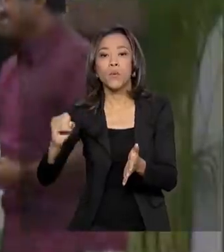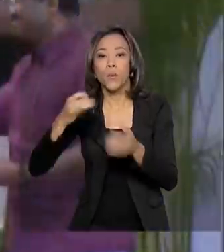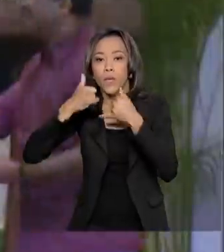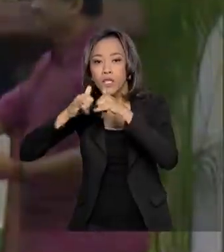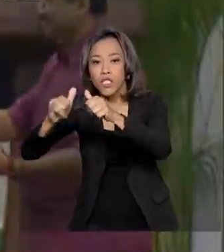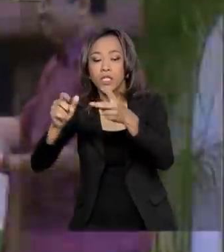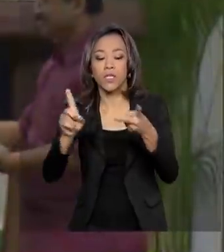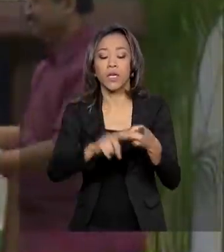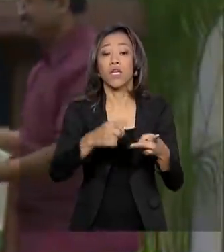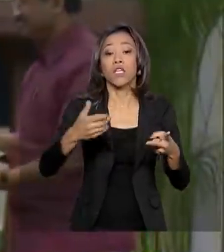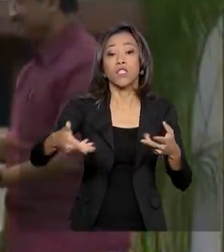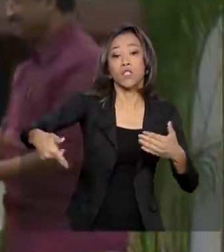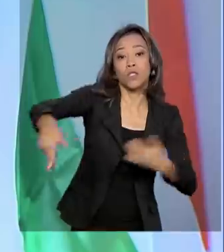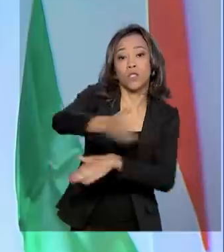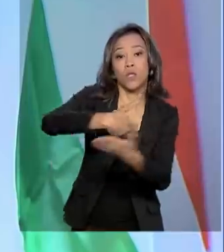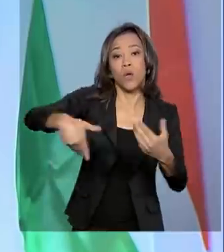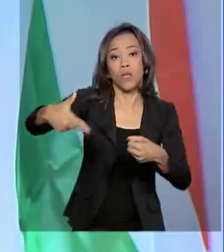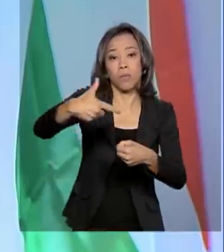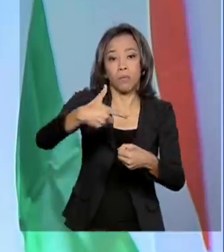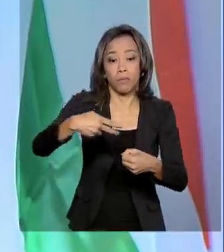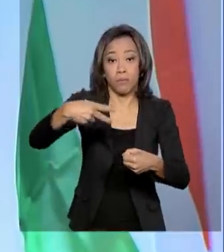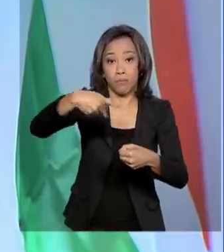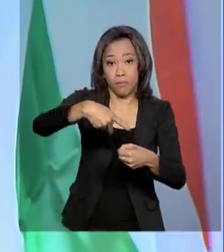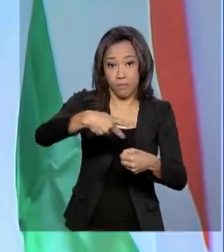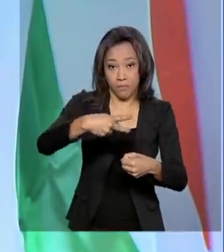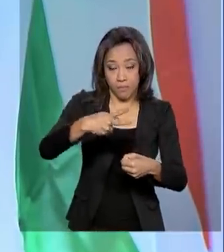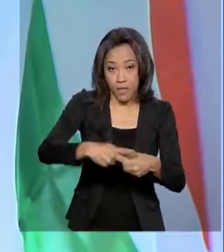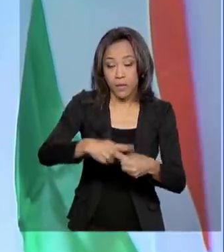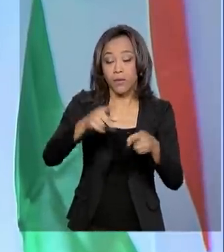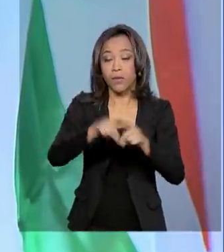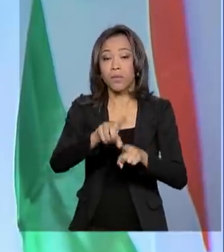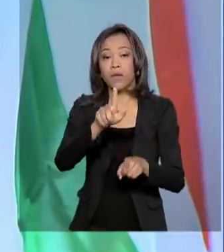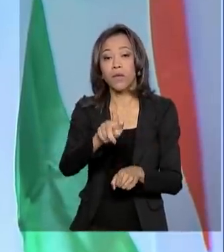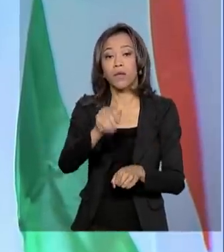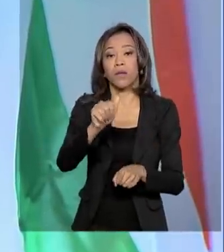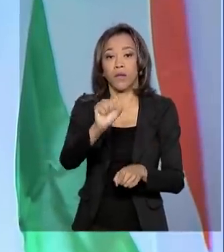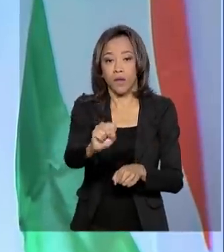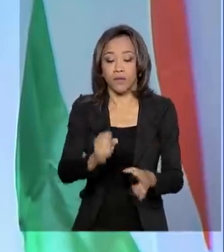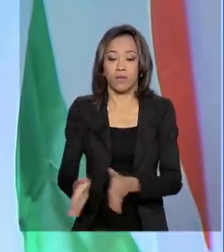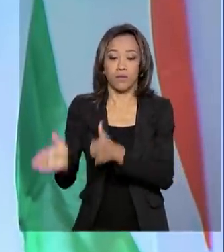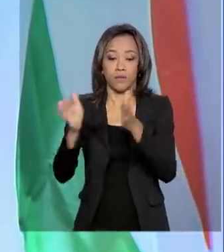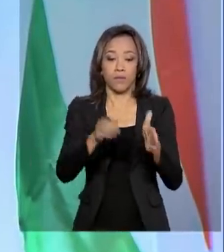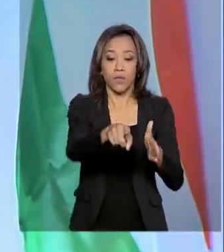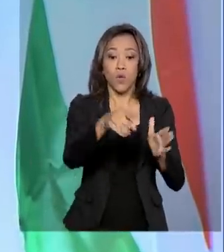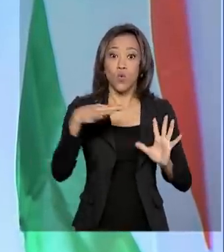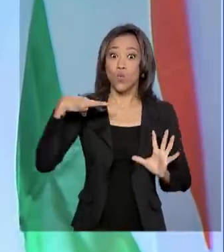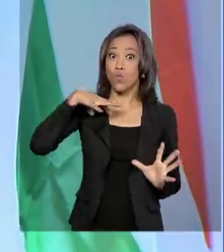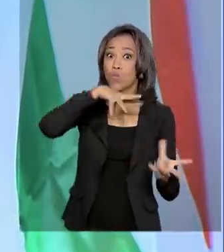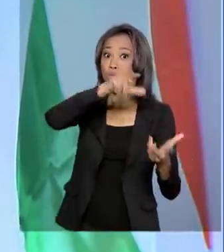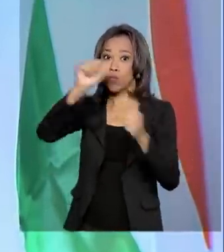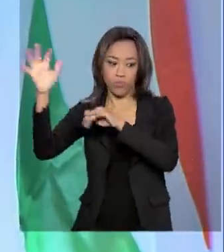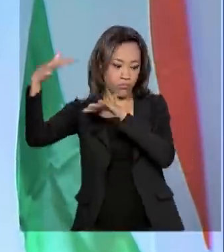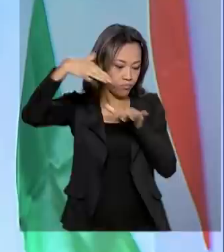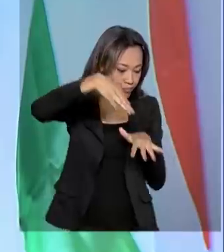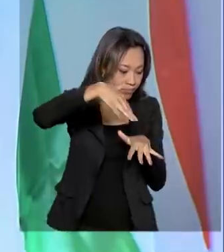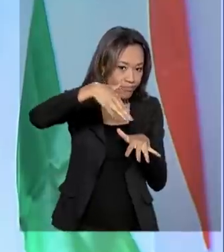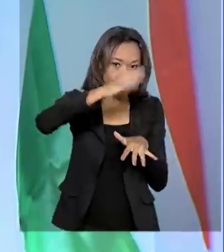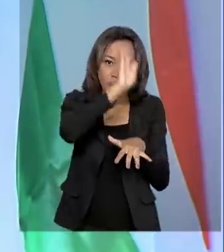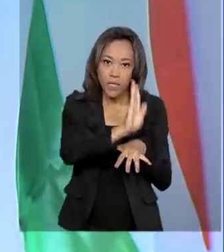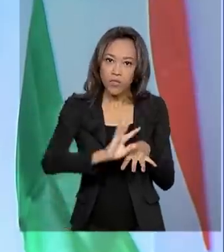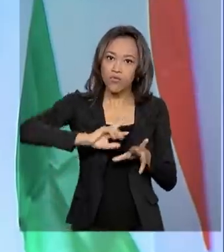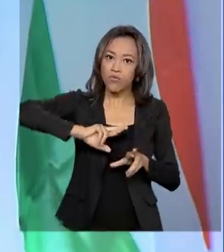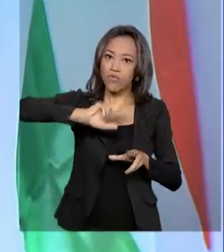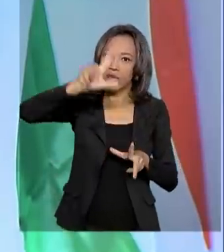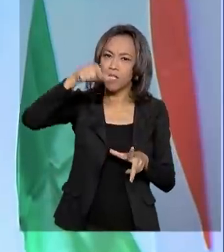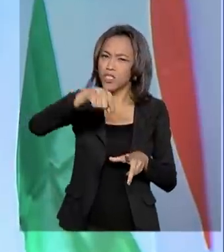trocas na área de petróleo e gás. O mundo começou a olhar de maneira diferente para nós. Em todas as viagens que eu